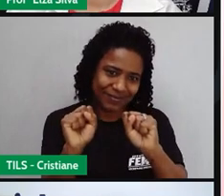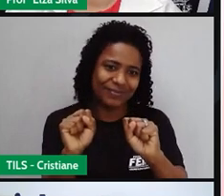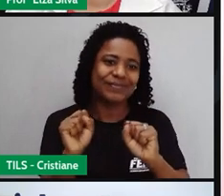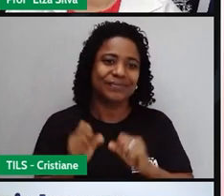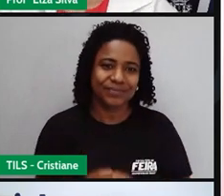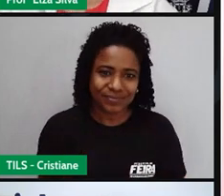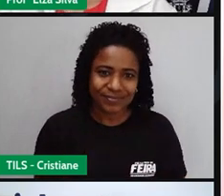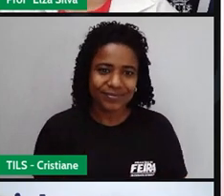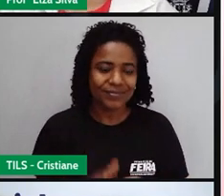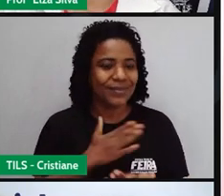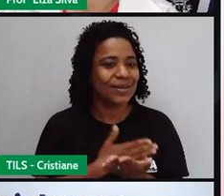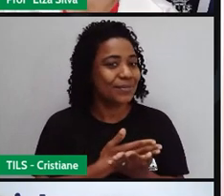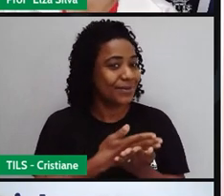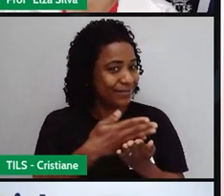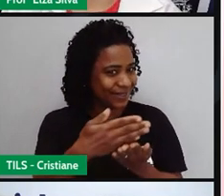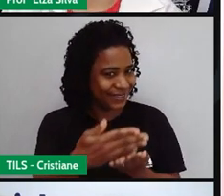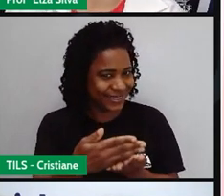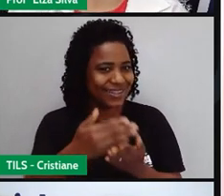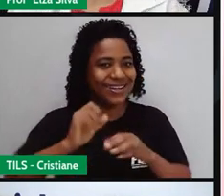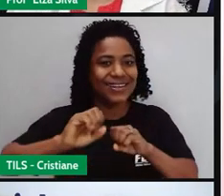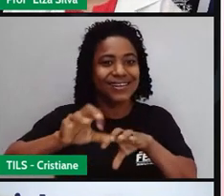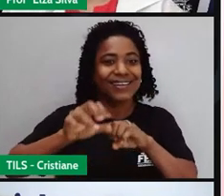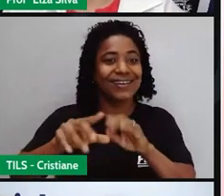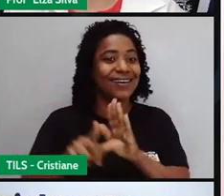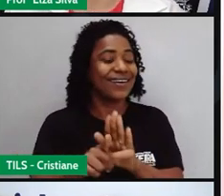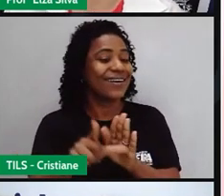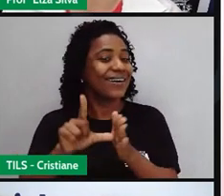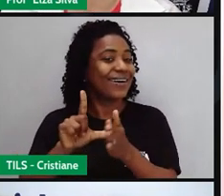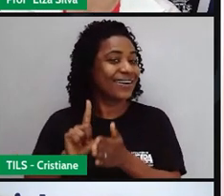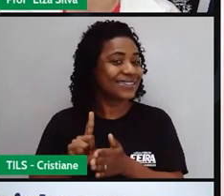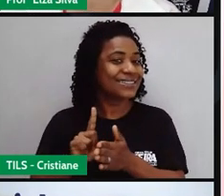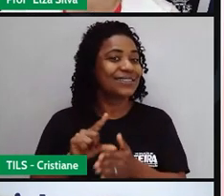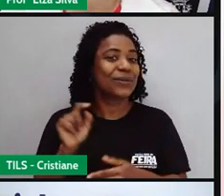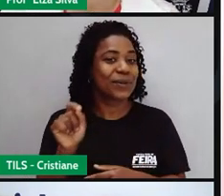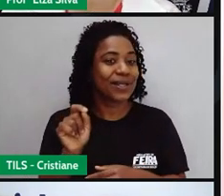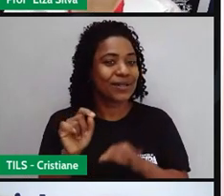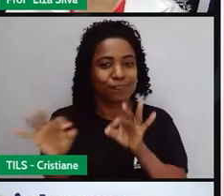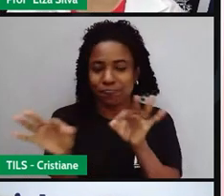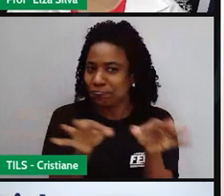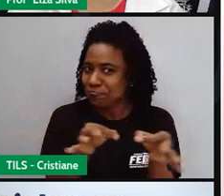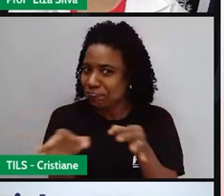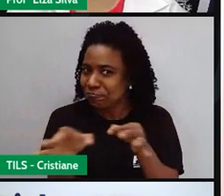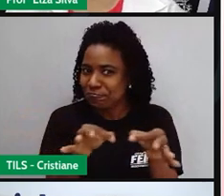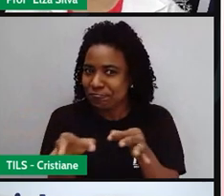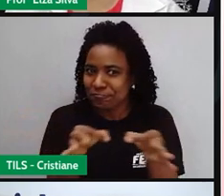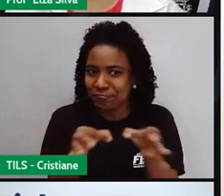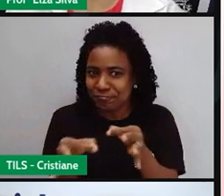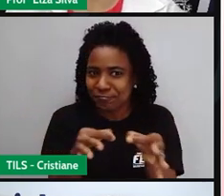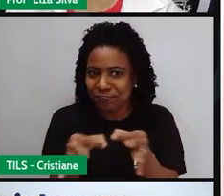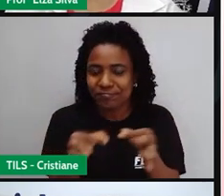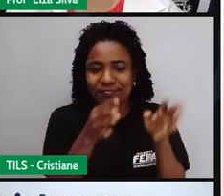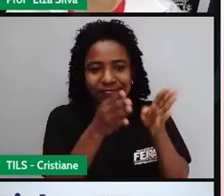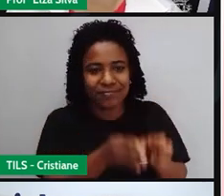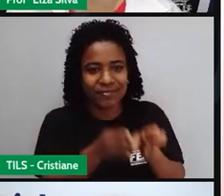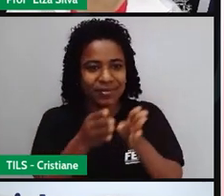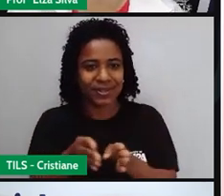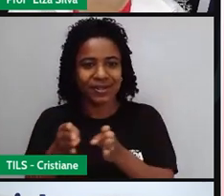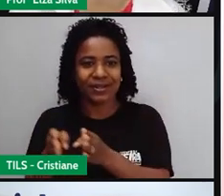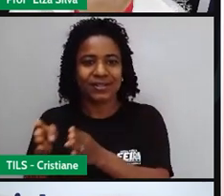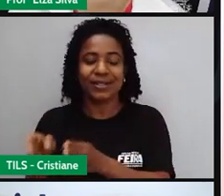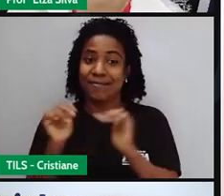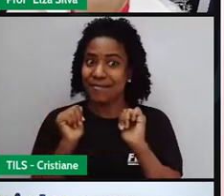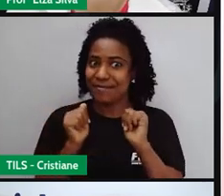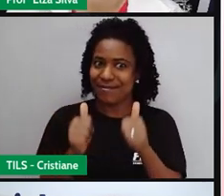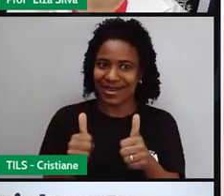E para começarmos a nossa aula de hoje, primeiro vamos nos organizar para tornar o nosso ambiente de estudo saudável